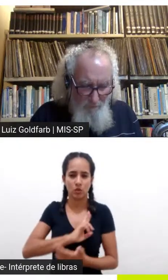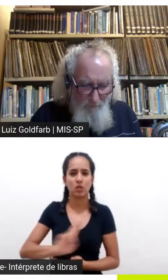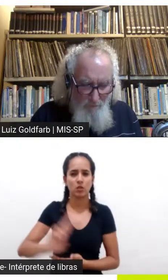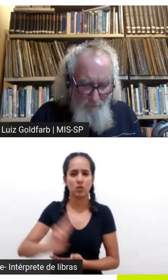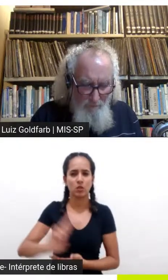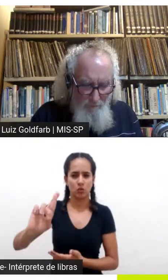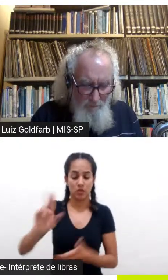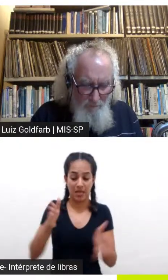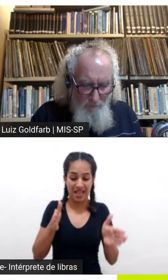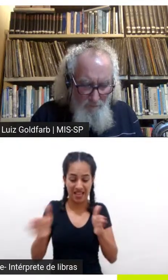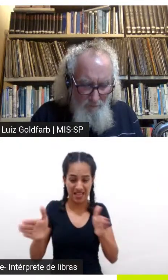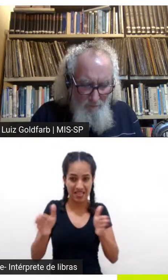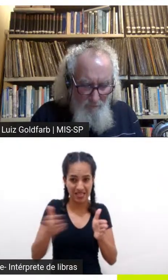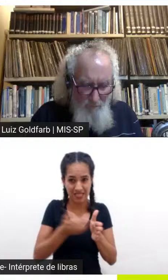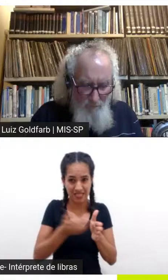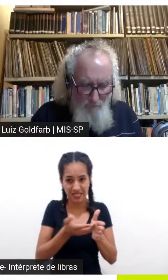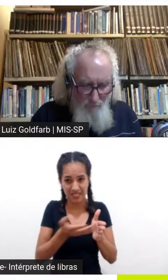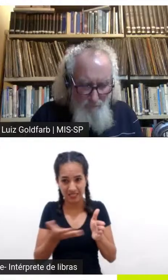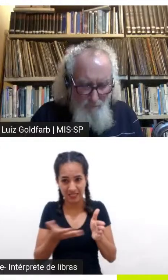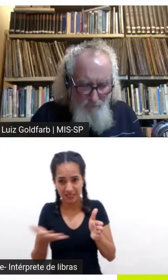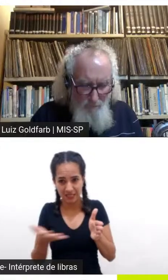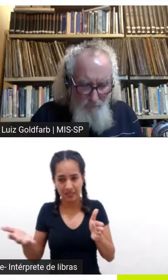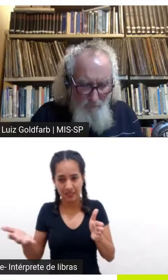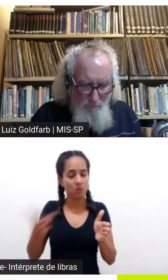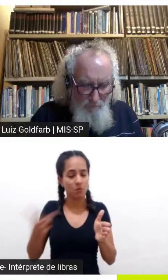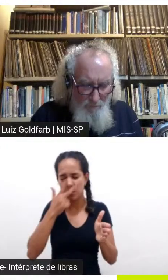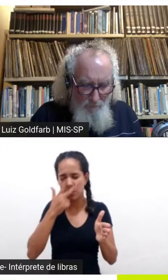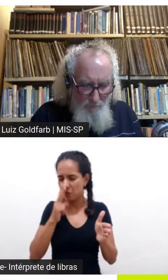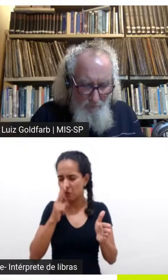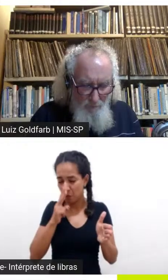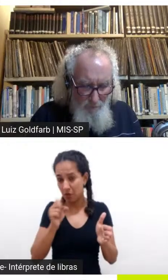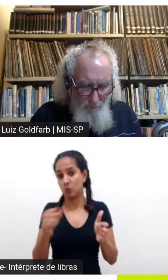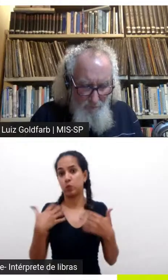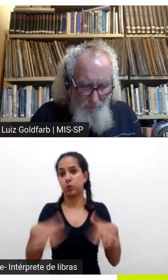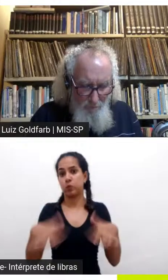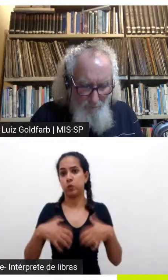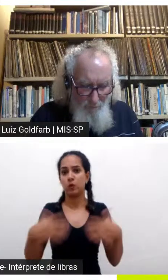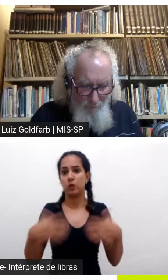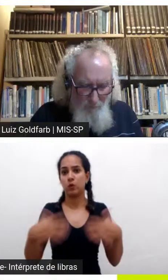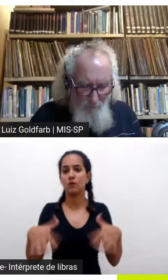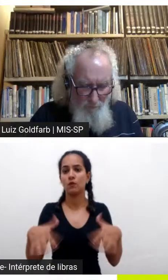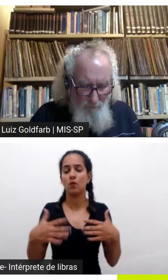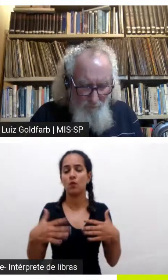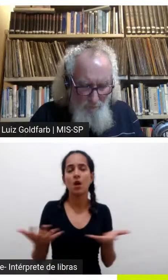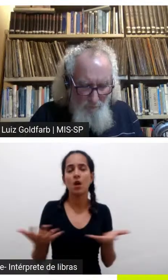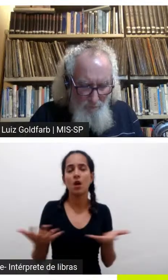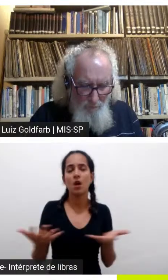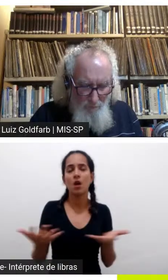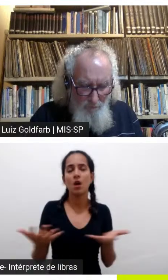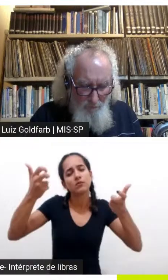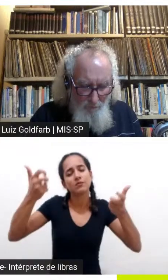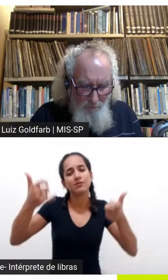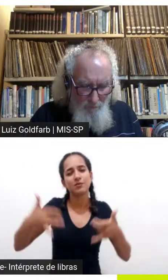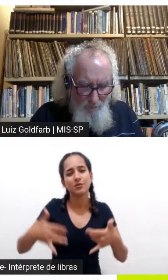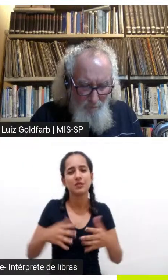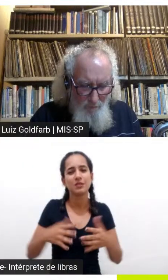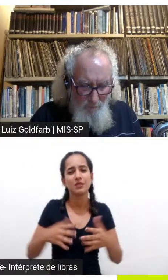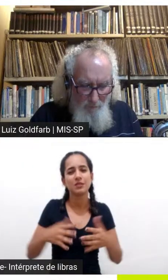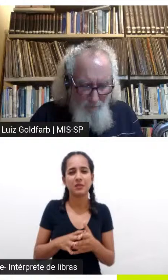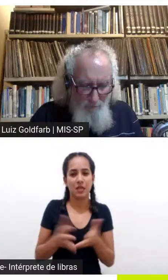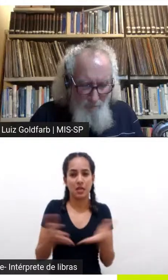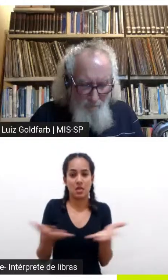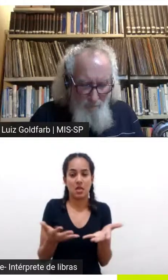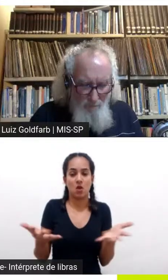a inquisição ficou mais feroz então eu vou ser otimista aqui e falar que toda essa desgraça que a gente está vendo